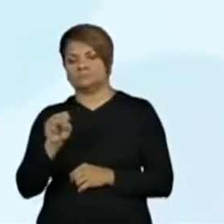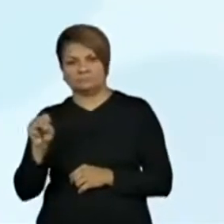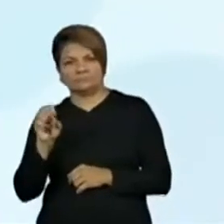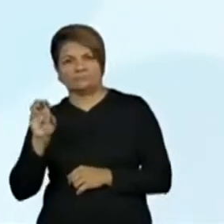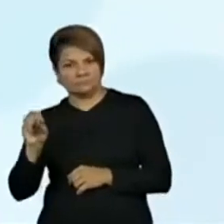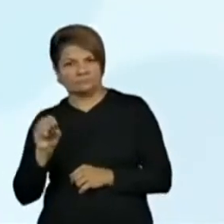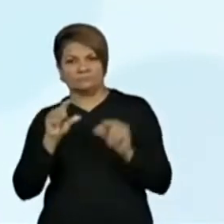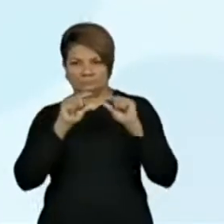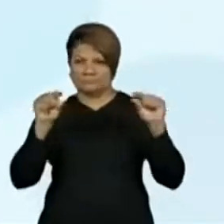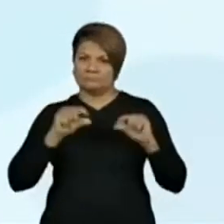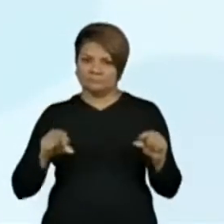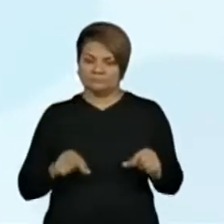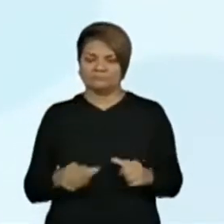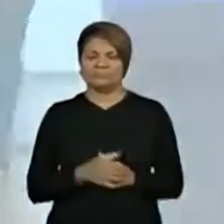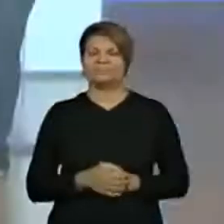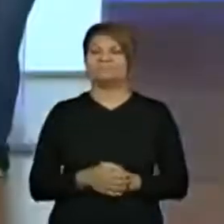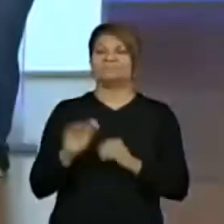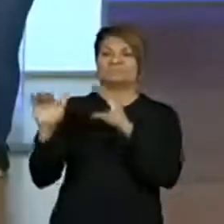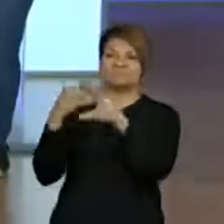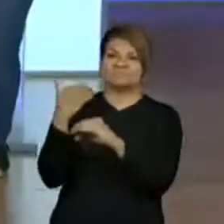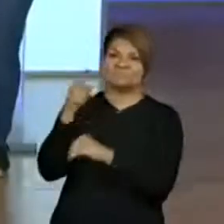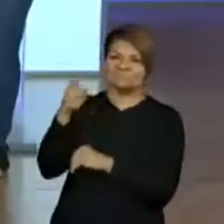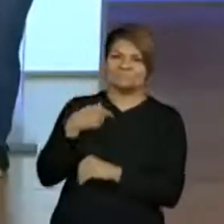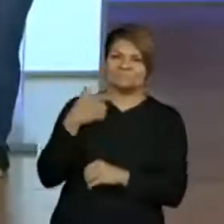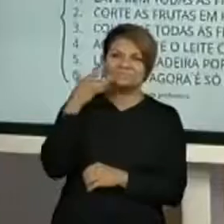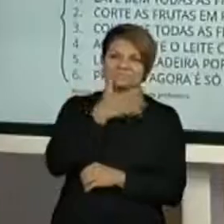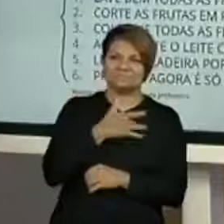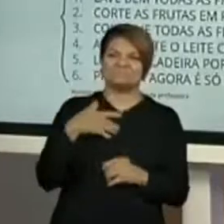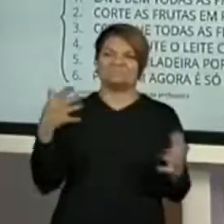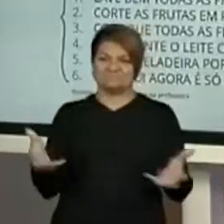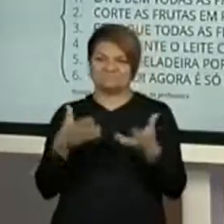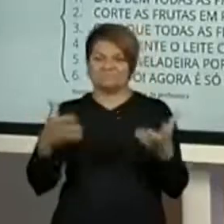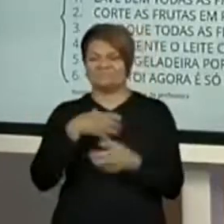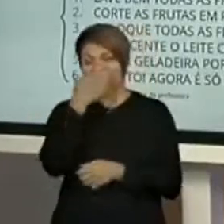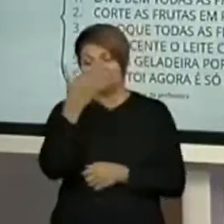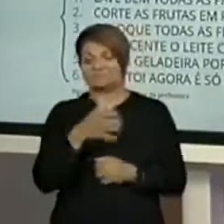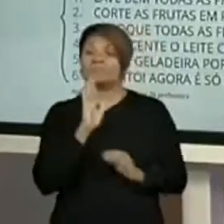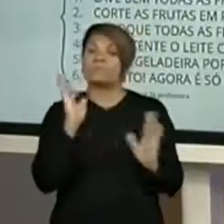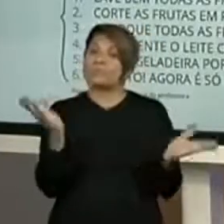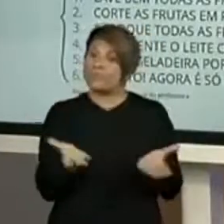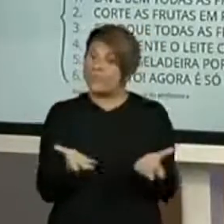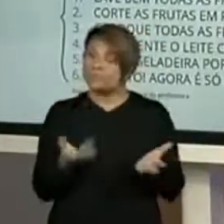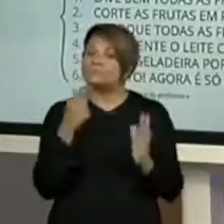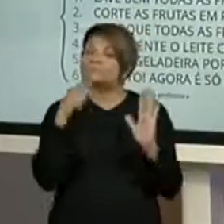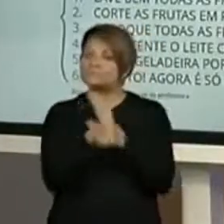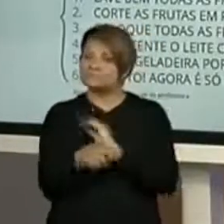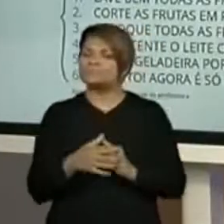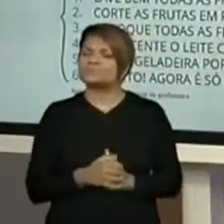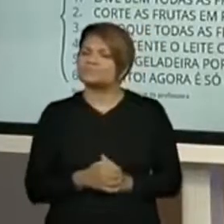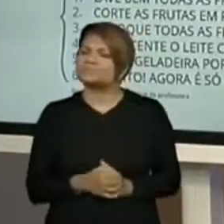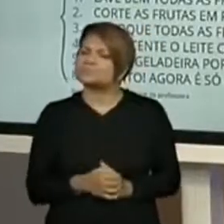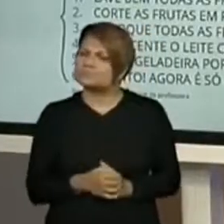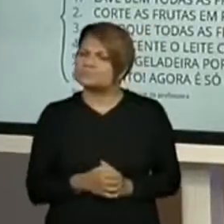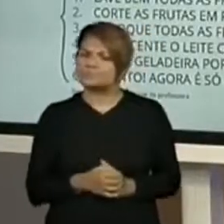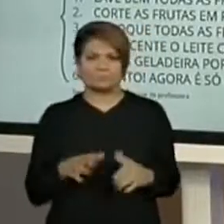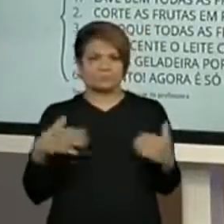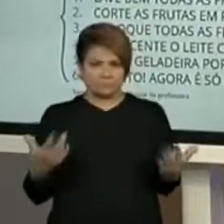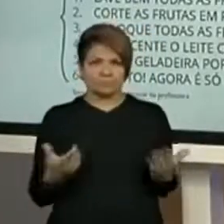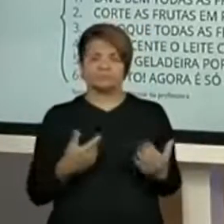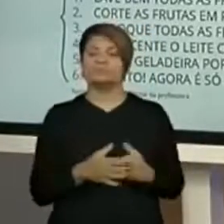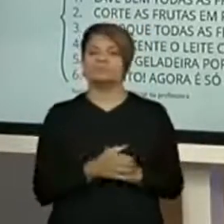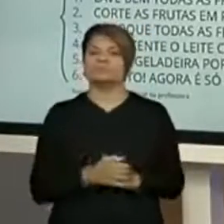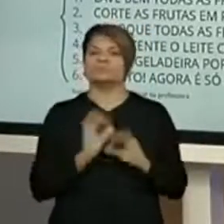uma delícia essa salada de frutas. Então, agora a pergunta da Pro. Quando você bate um olho para um texto